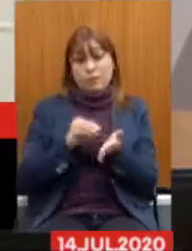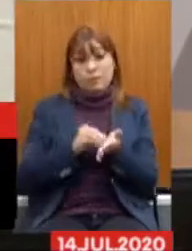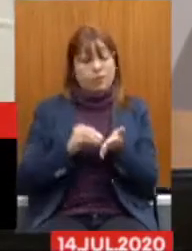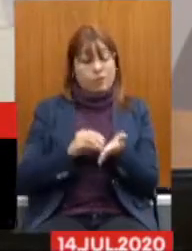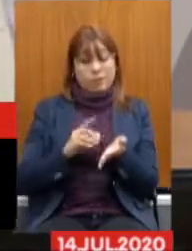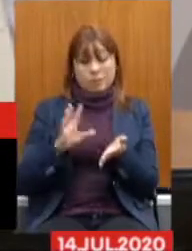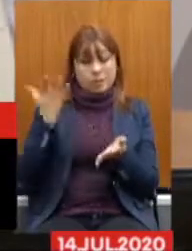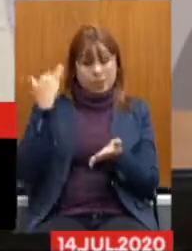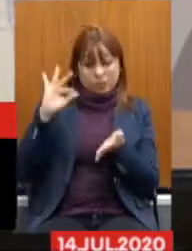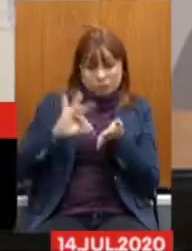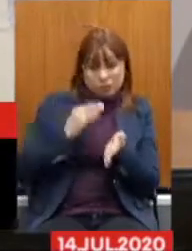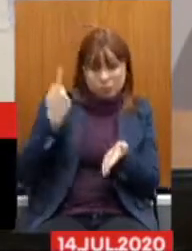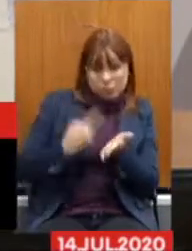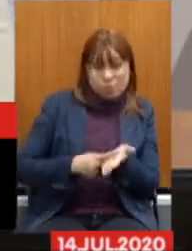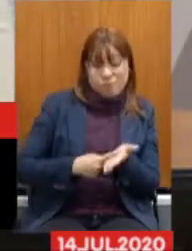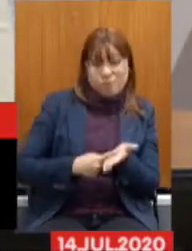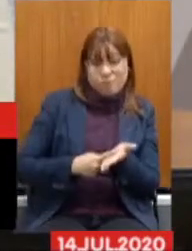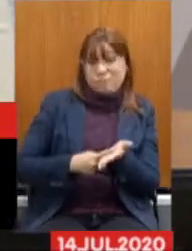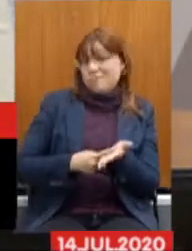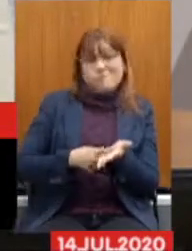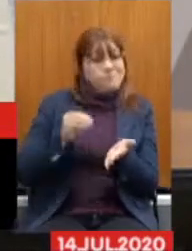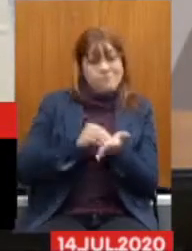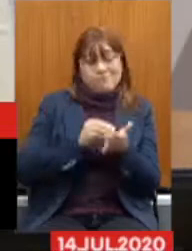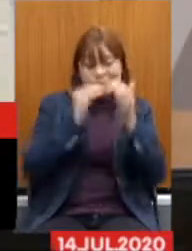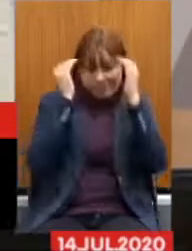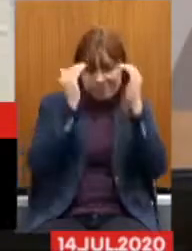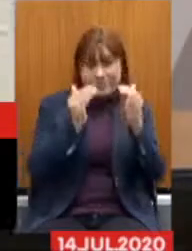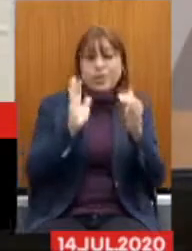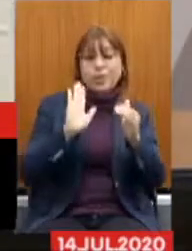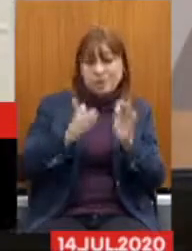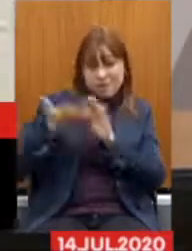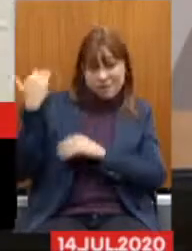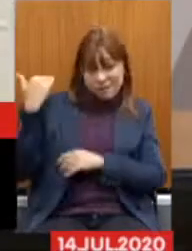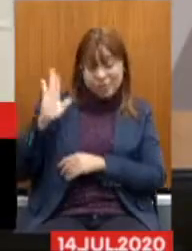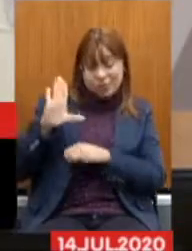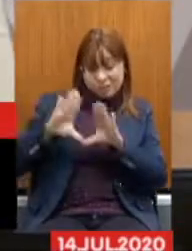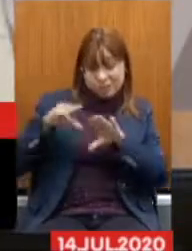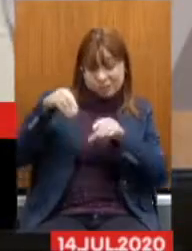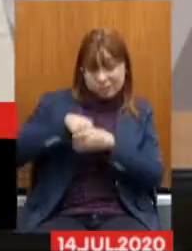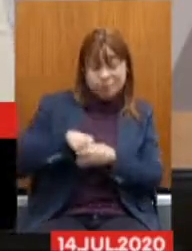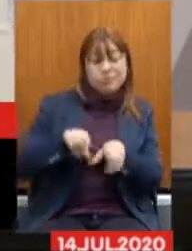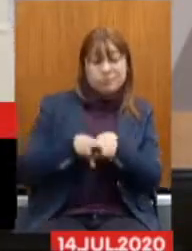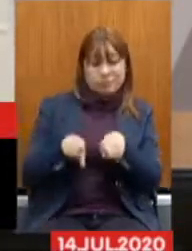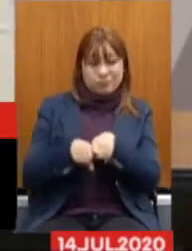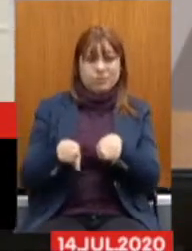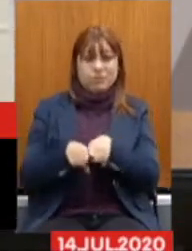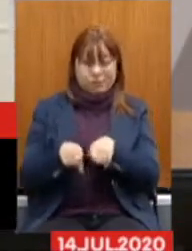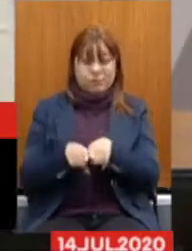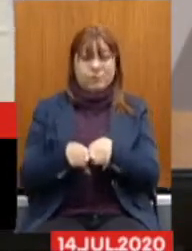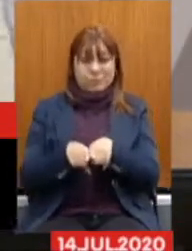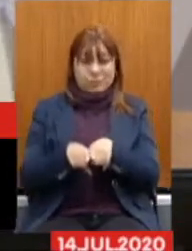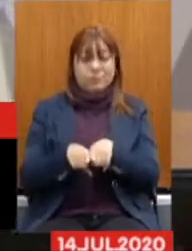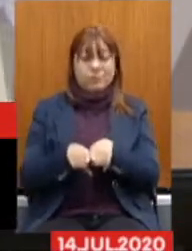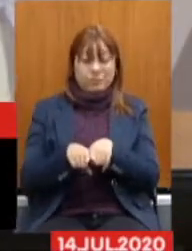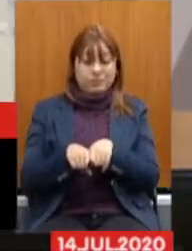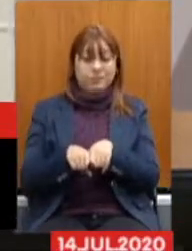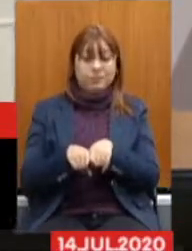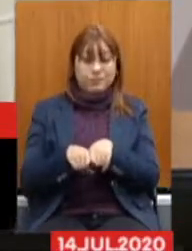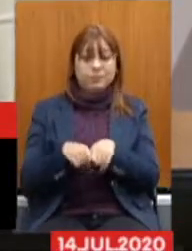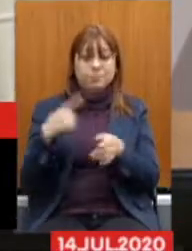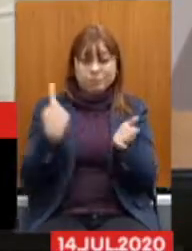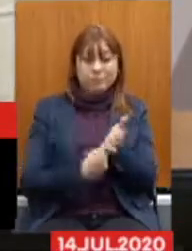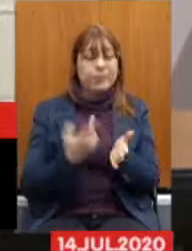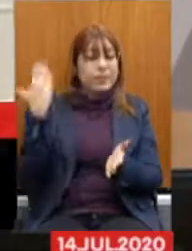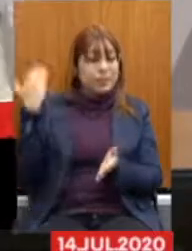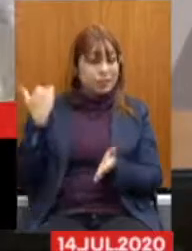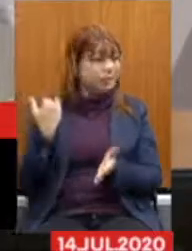Acordos Firmados Em audiências Públicas Nessa casa Com a Intermediação Da Assembleia Legislativa